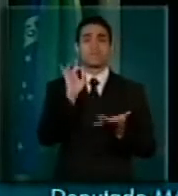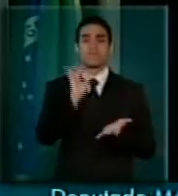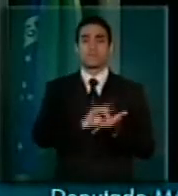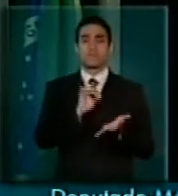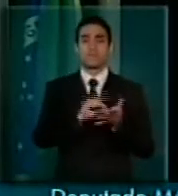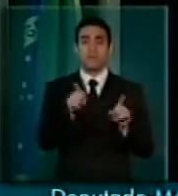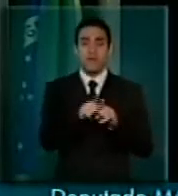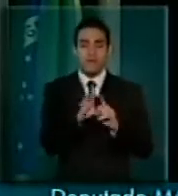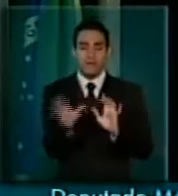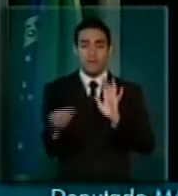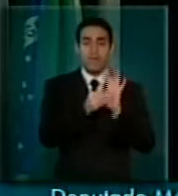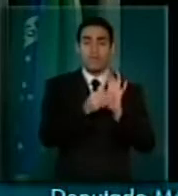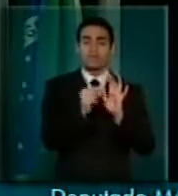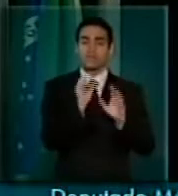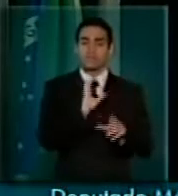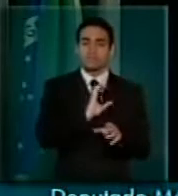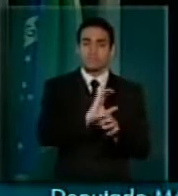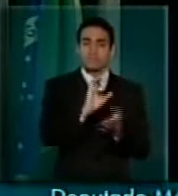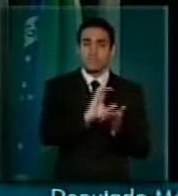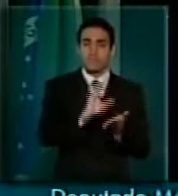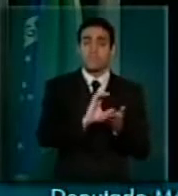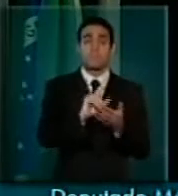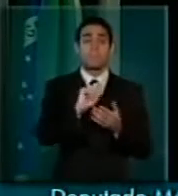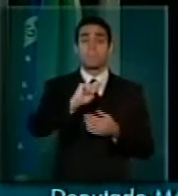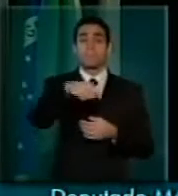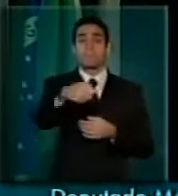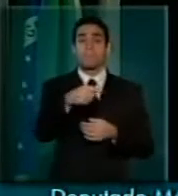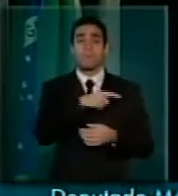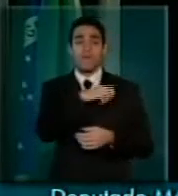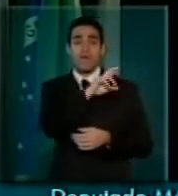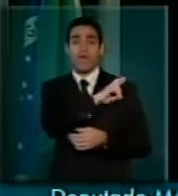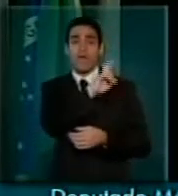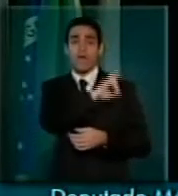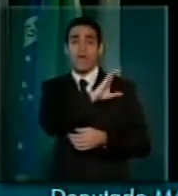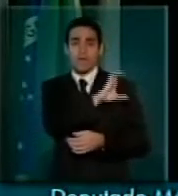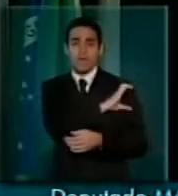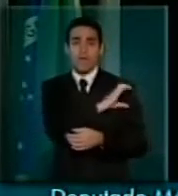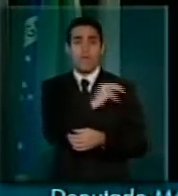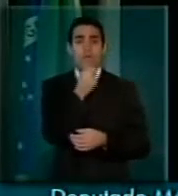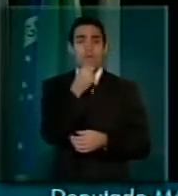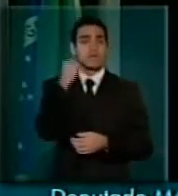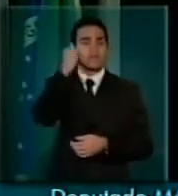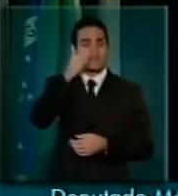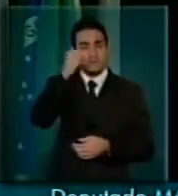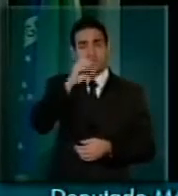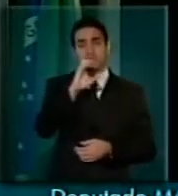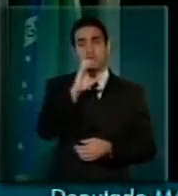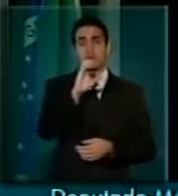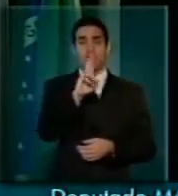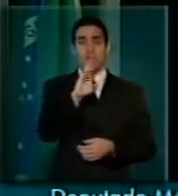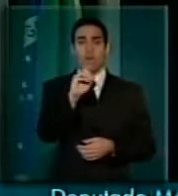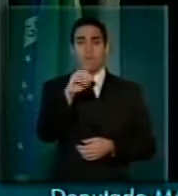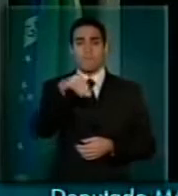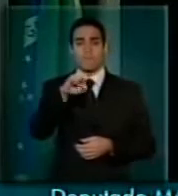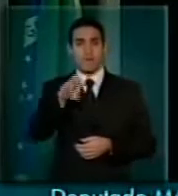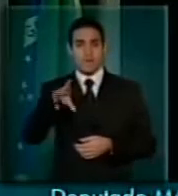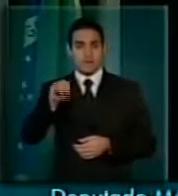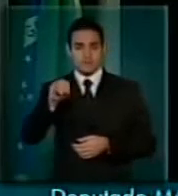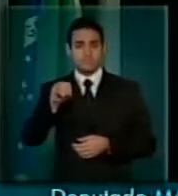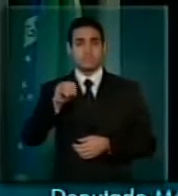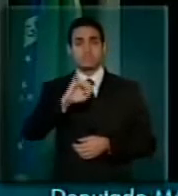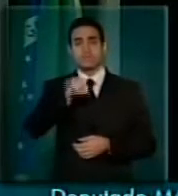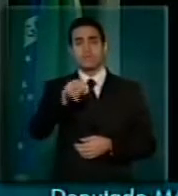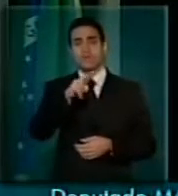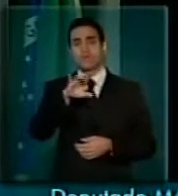receita, coordenada, comandada e elaborada pelo senador Romero Juca, atender aquela